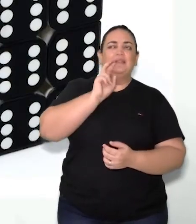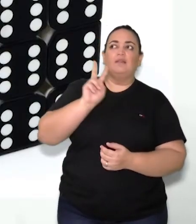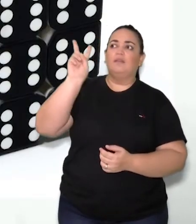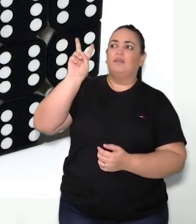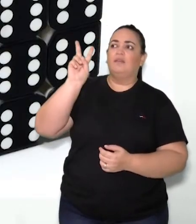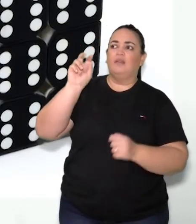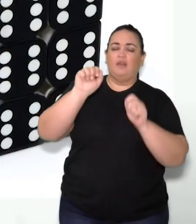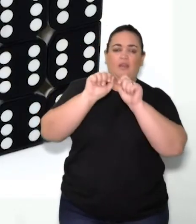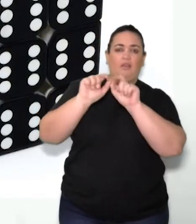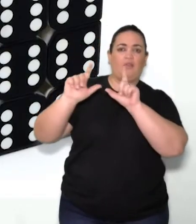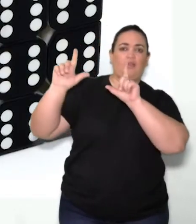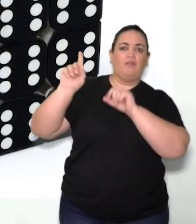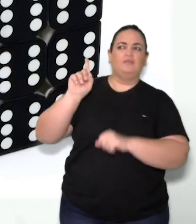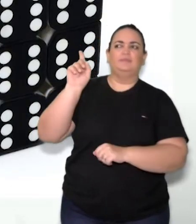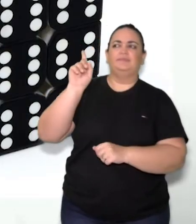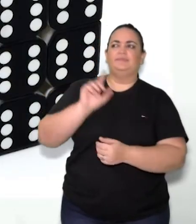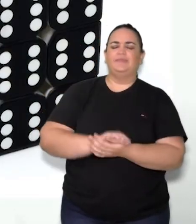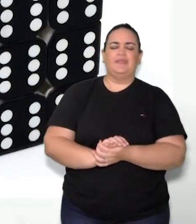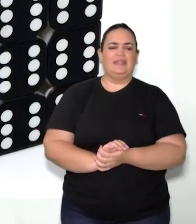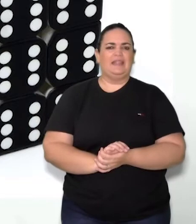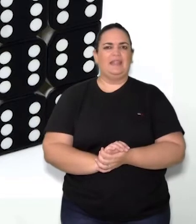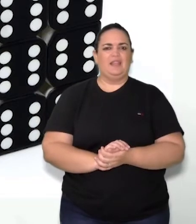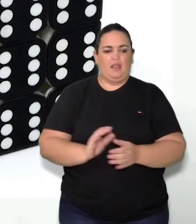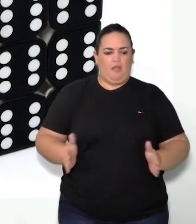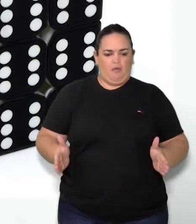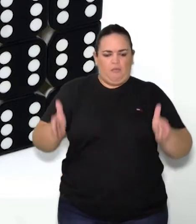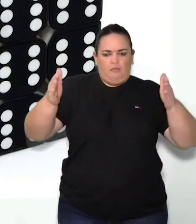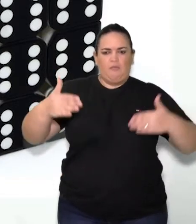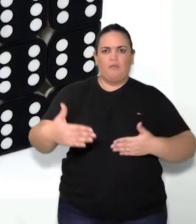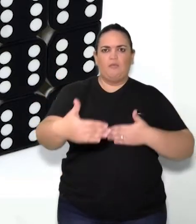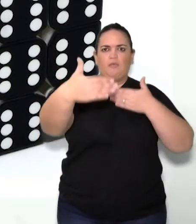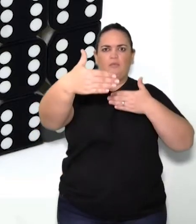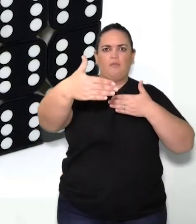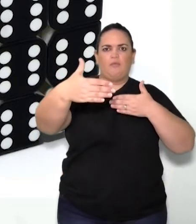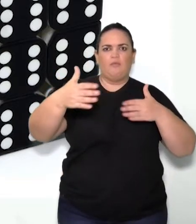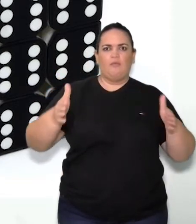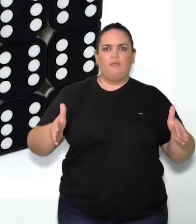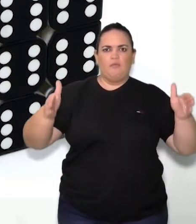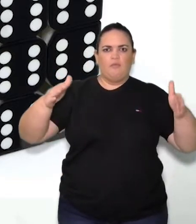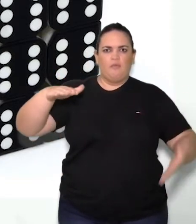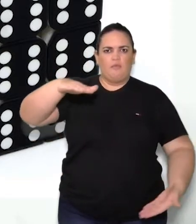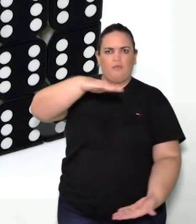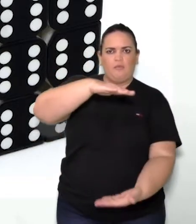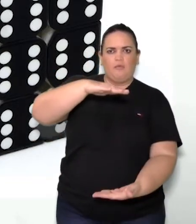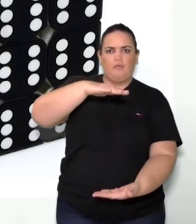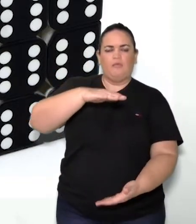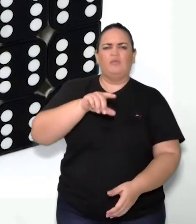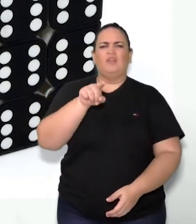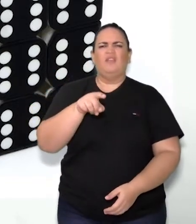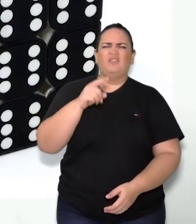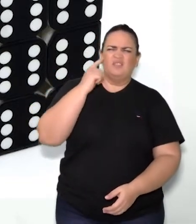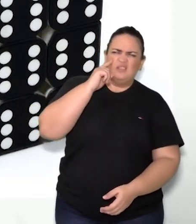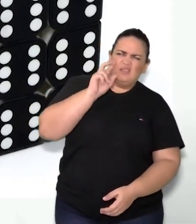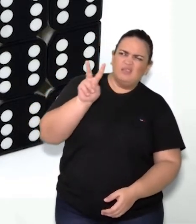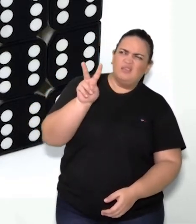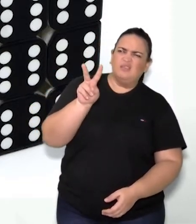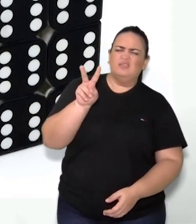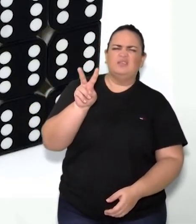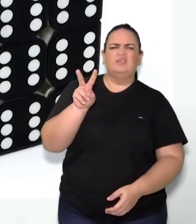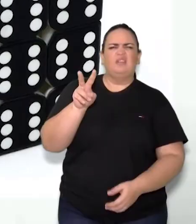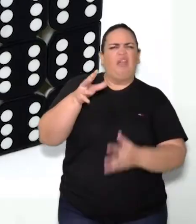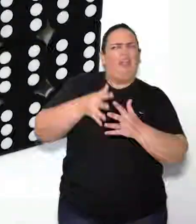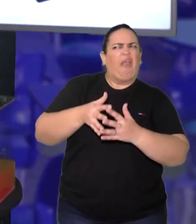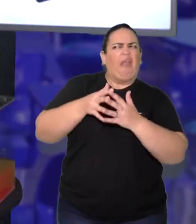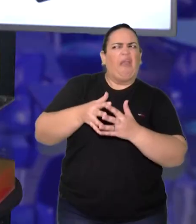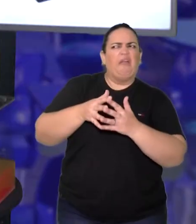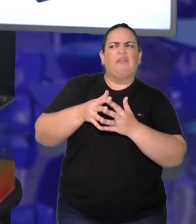que ela é semelhante a esse formato. E, muitas vezes, vocês acabam confundindo o nome do formato com o nome